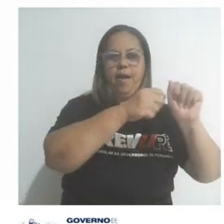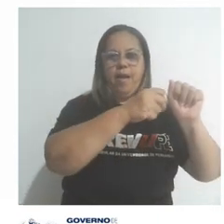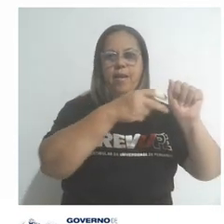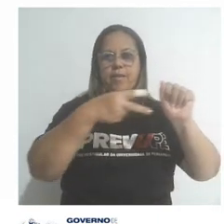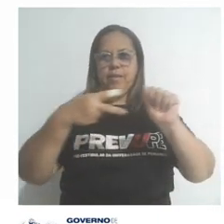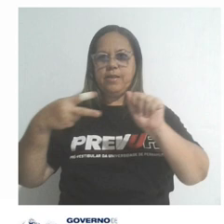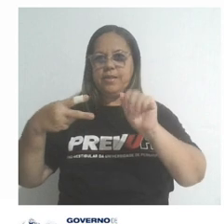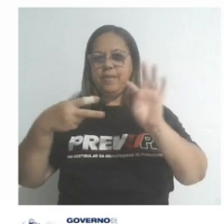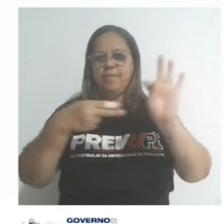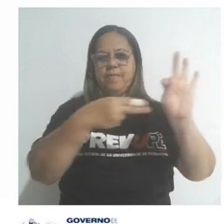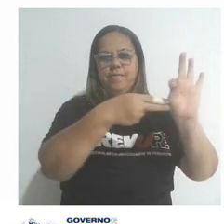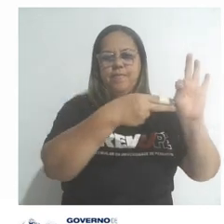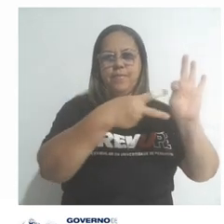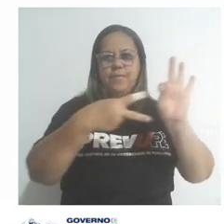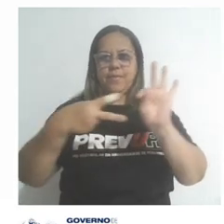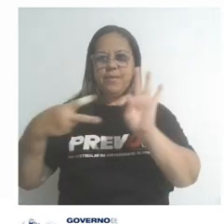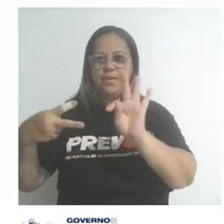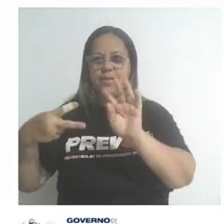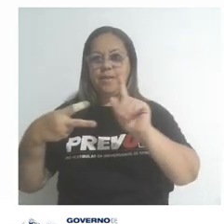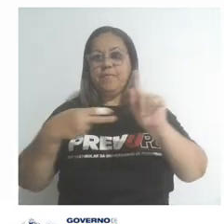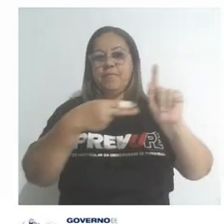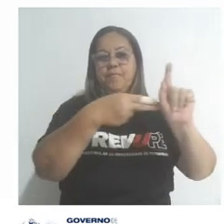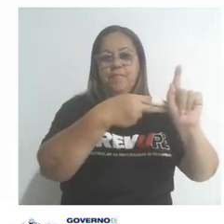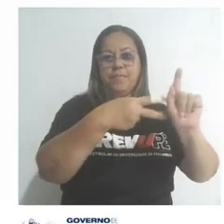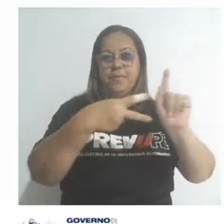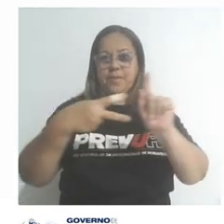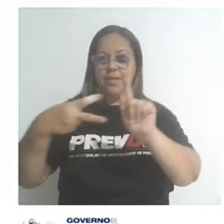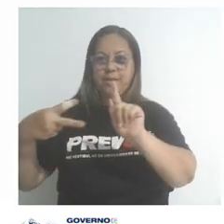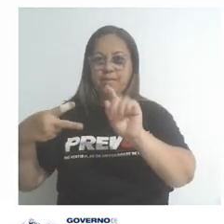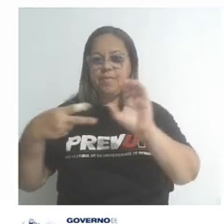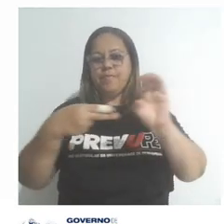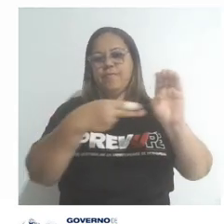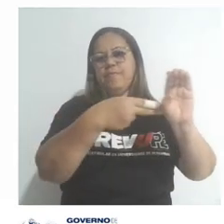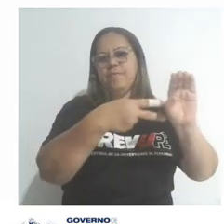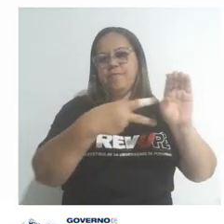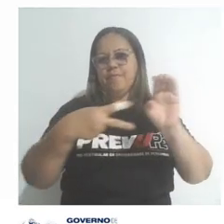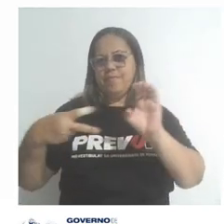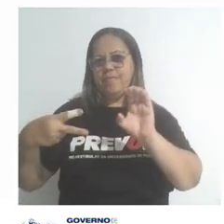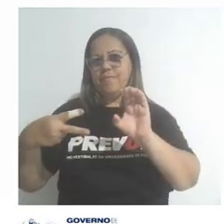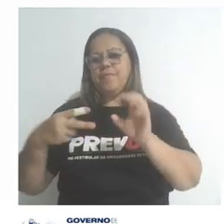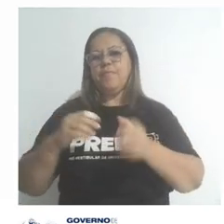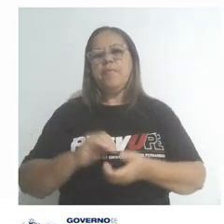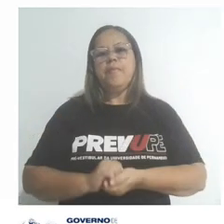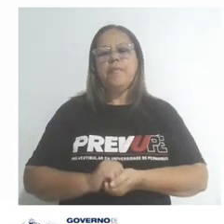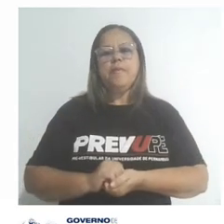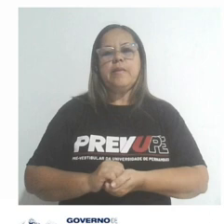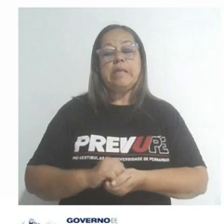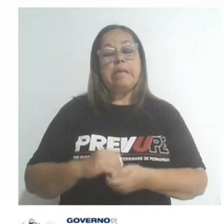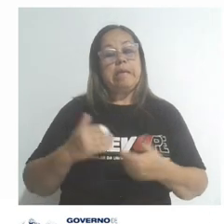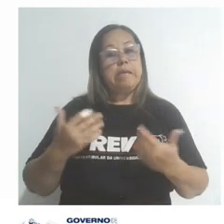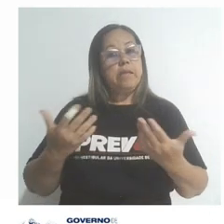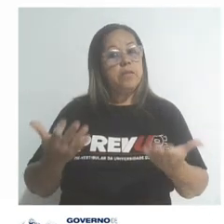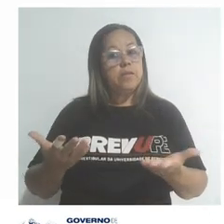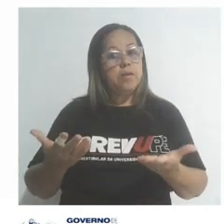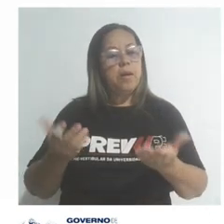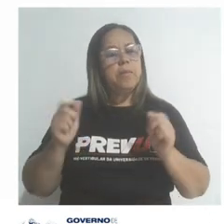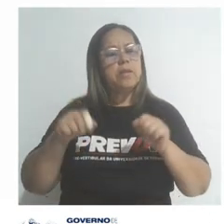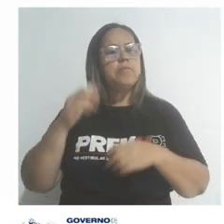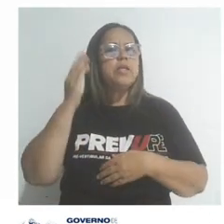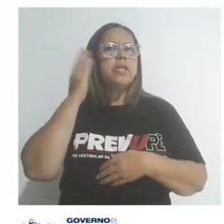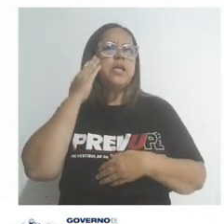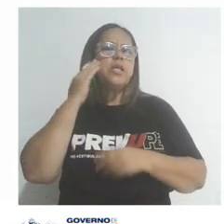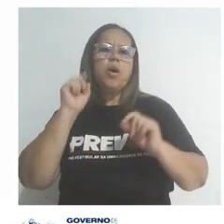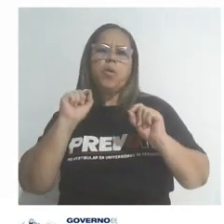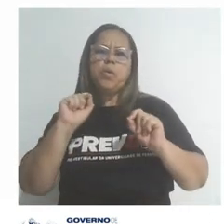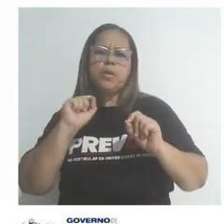com timina, guanina com citosina. Então, Agnal Timóteo e Gal Costa. Com isso, pessoal, a gente pode entender o seguinte,